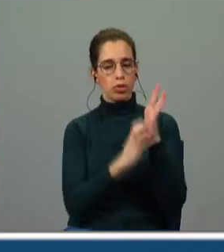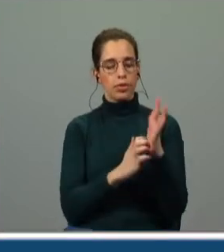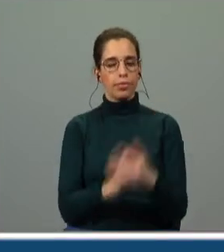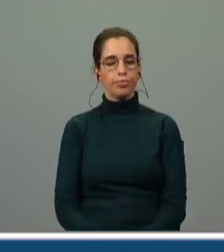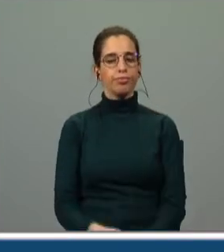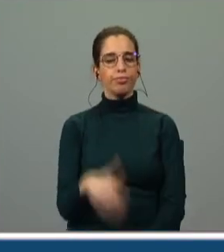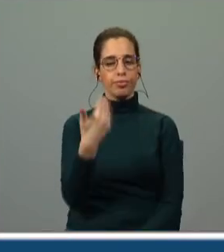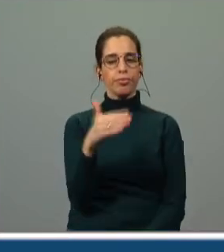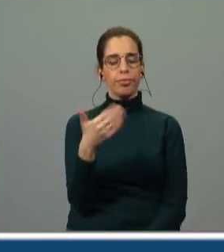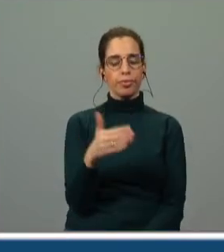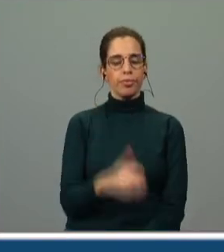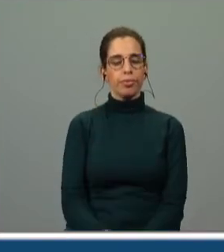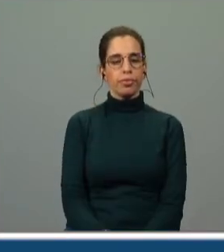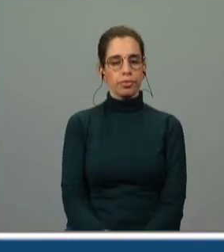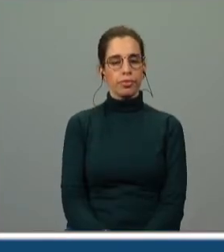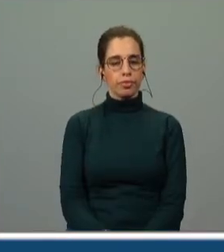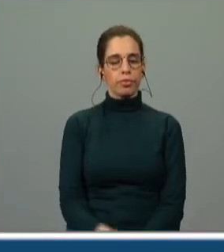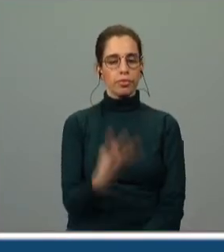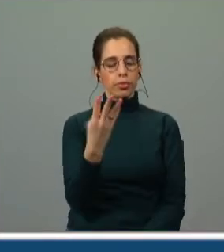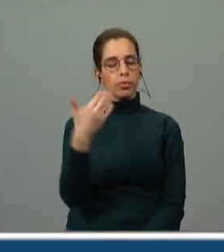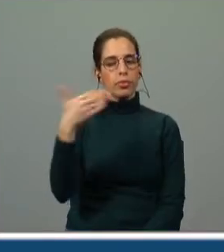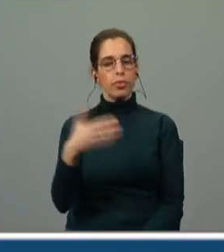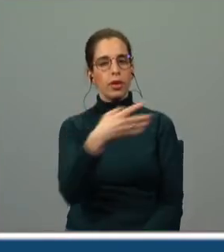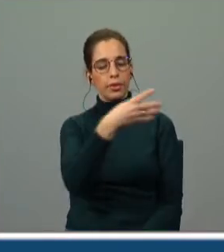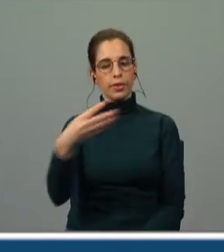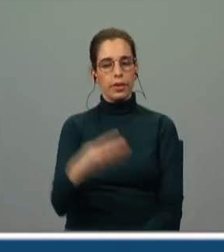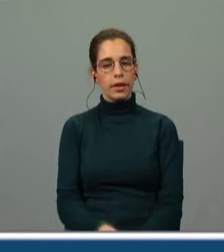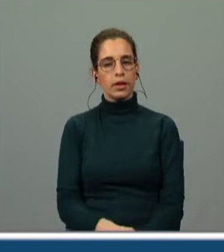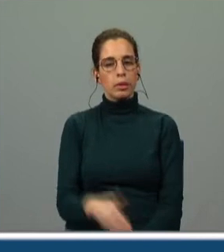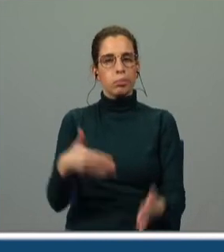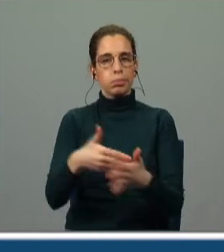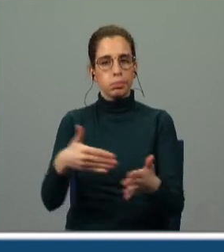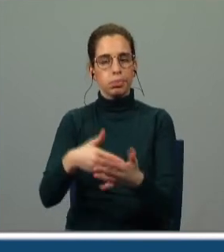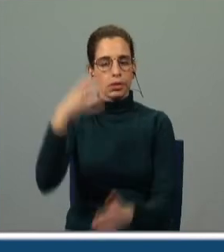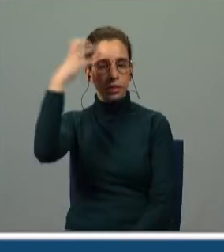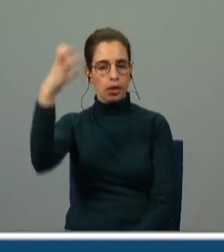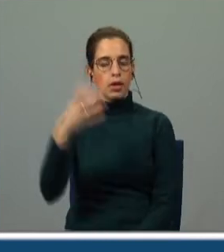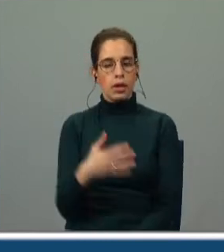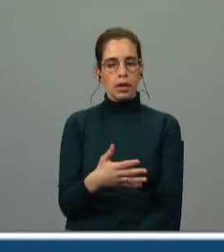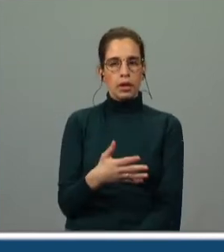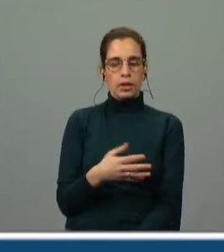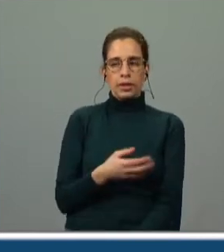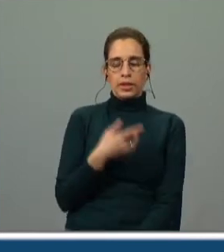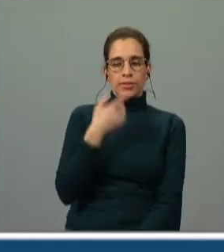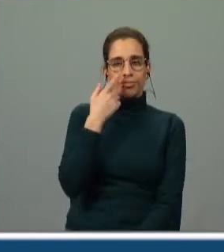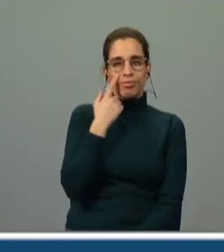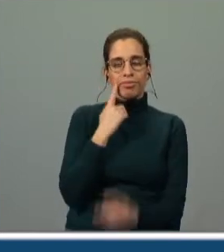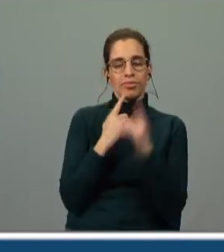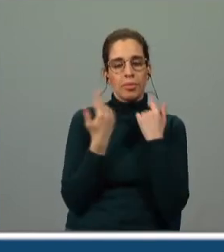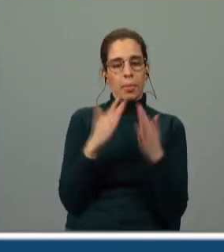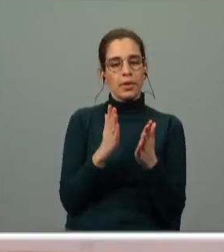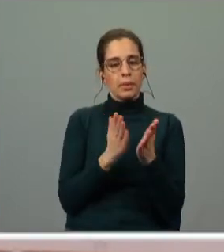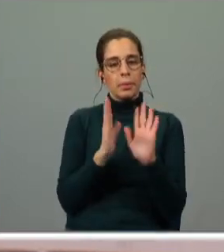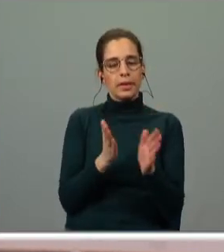primeiro temos aqui nos quatro primeiros versos a hesitação do rei que se comove mas que tem de seguir a vontade